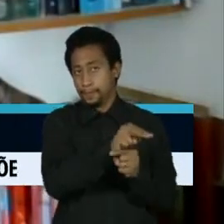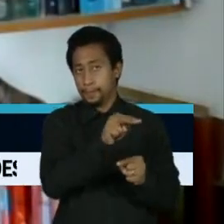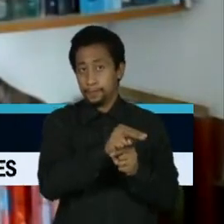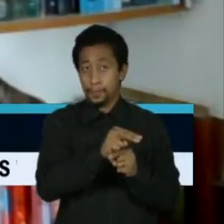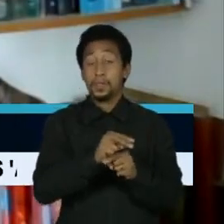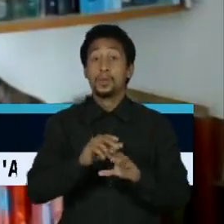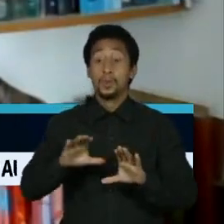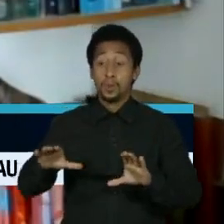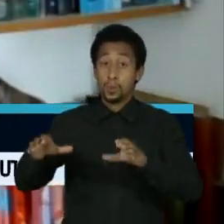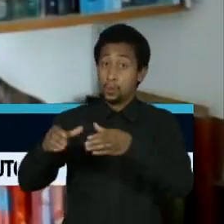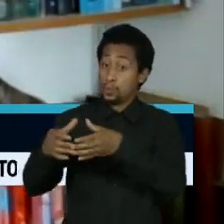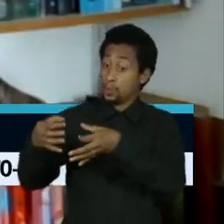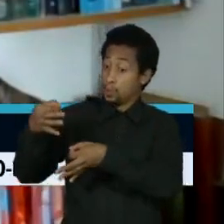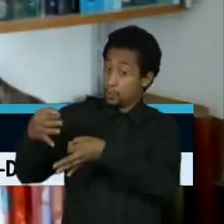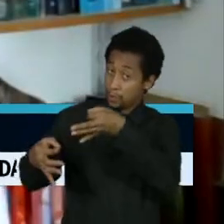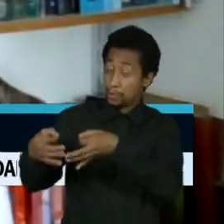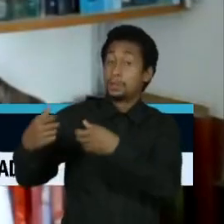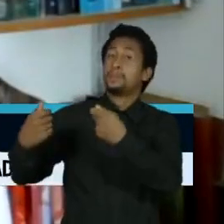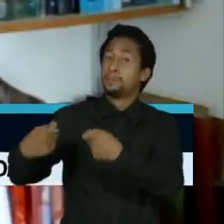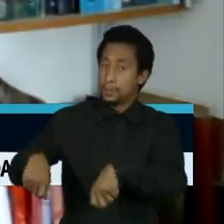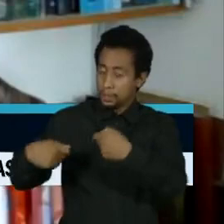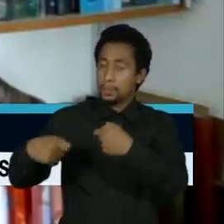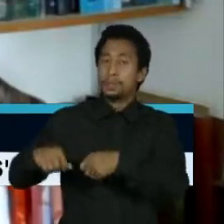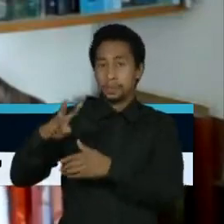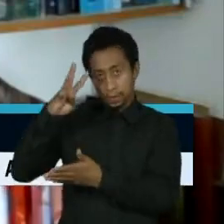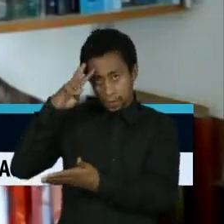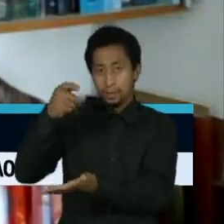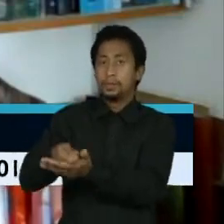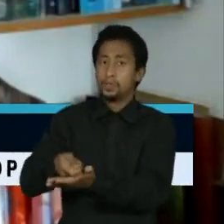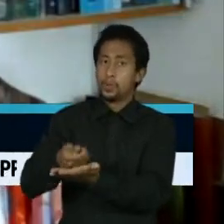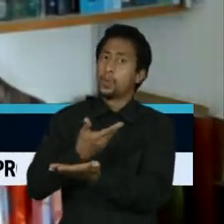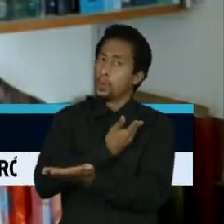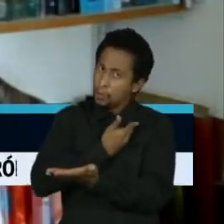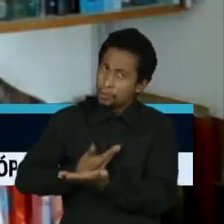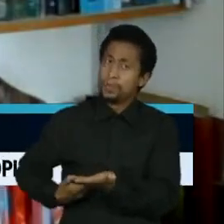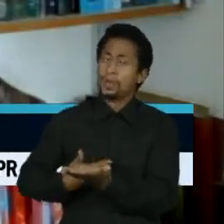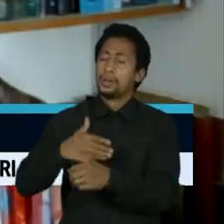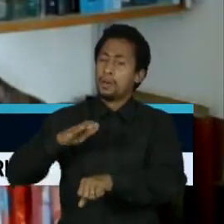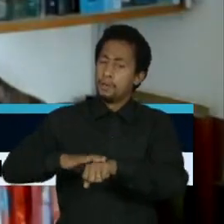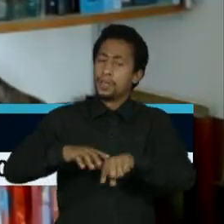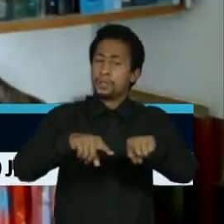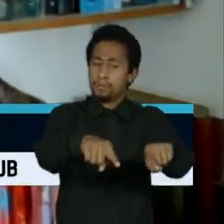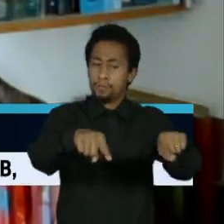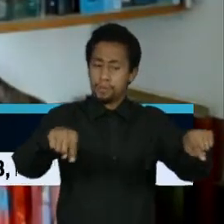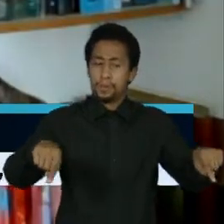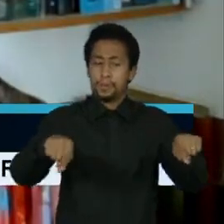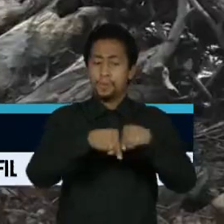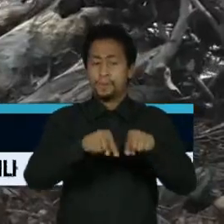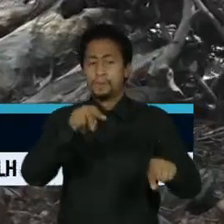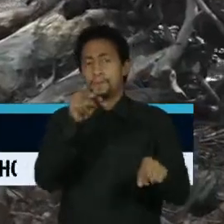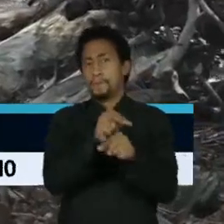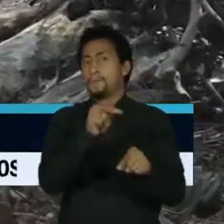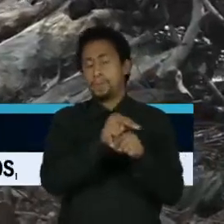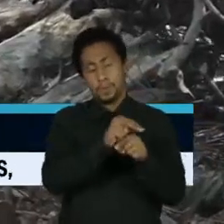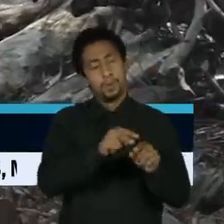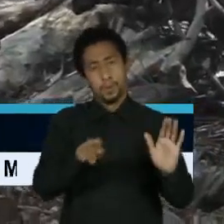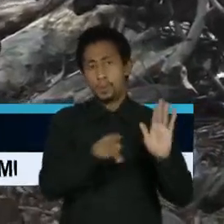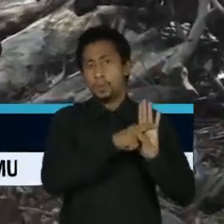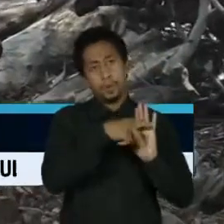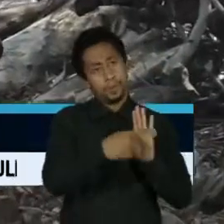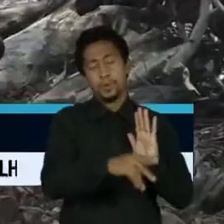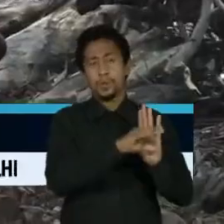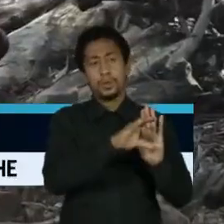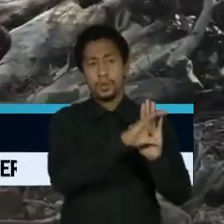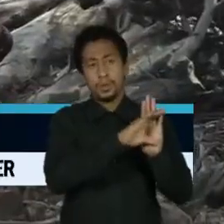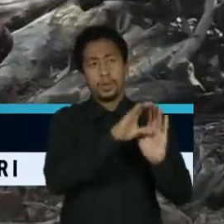interferir e determinar que a União execute os seus deveres constitucionais conforme está previsto. Demarcar